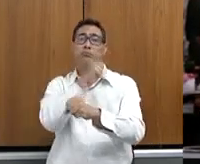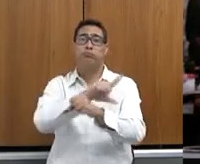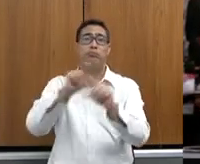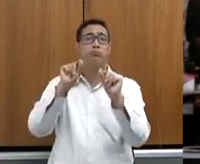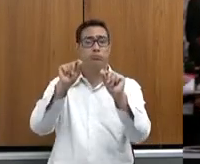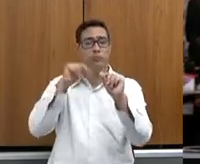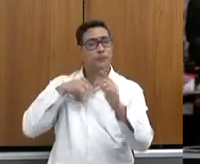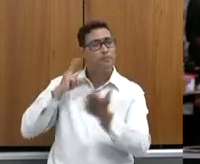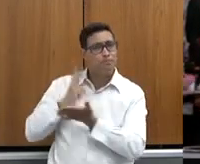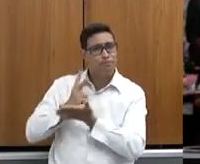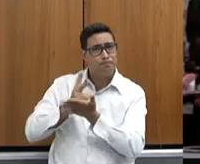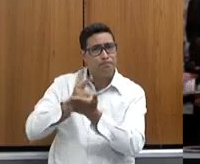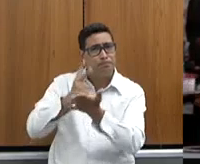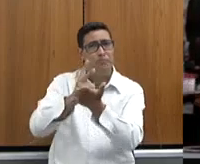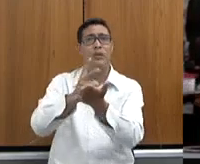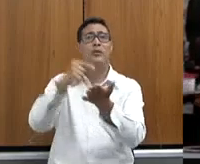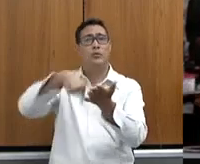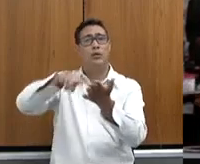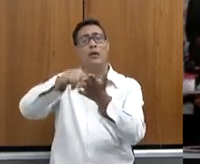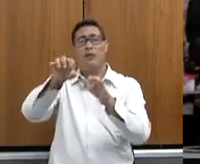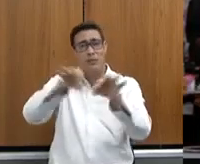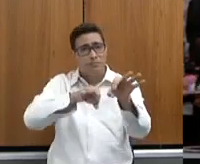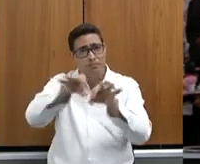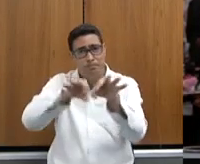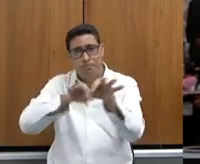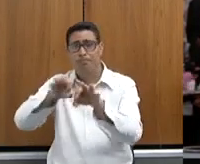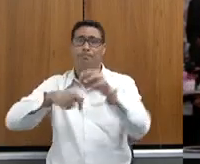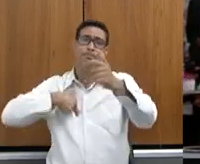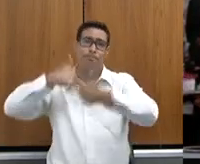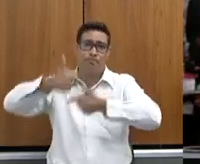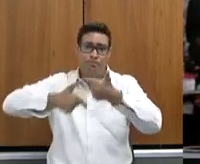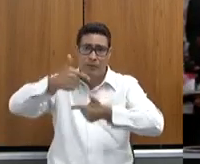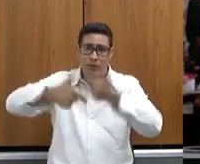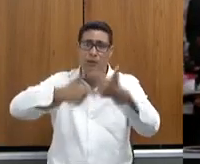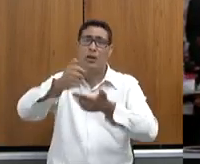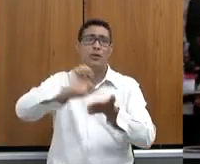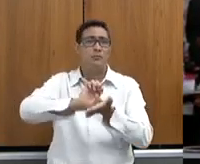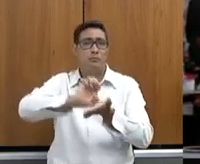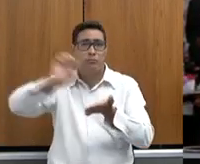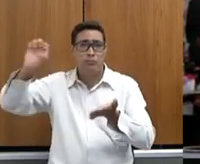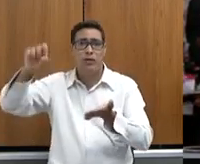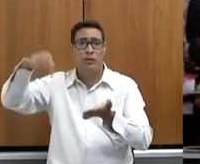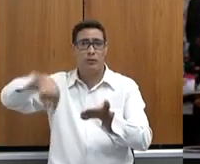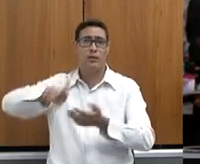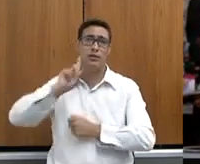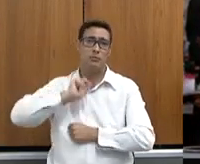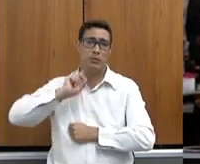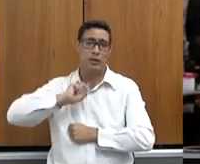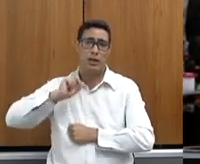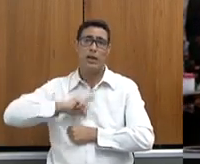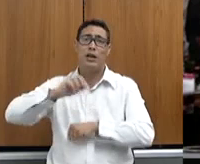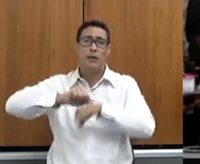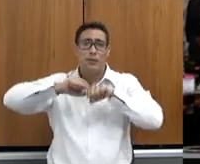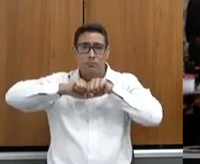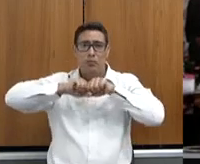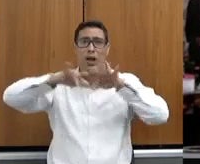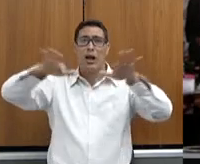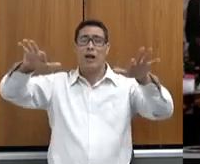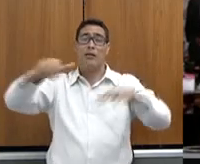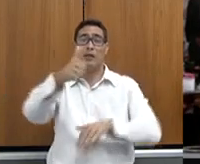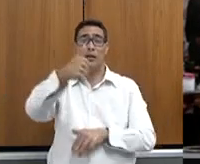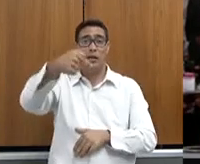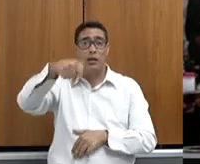continuar aqui, fazer o trabalho das exportações mineiras. Nós exportamos hoje para mais de 175